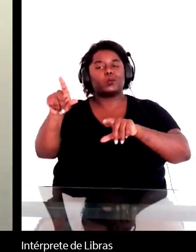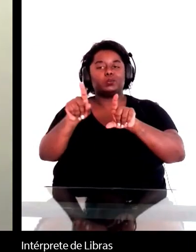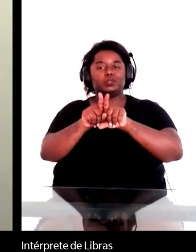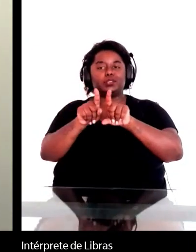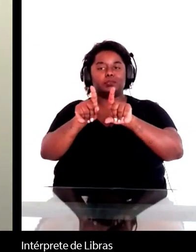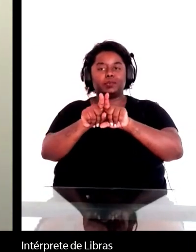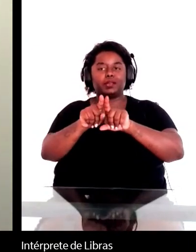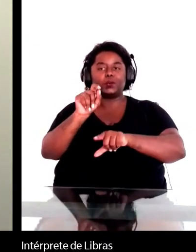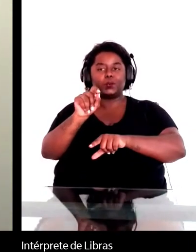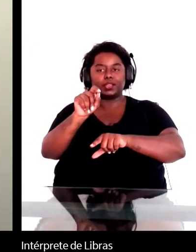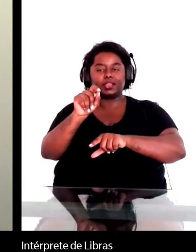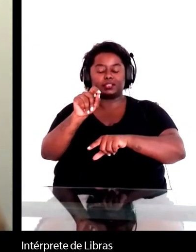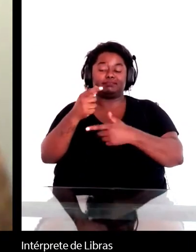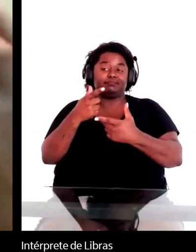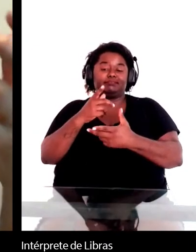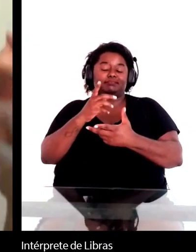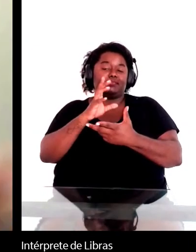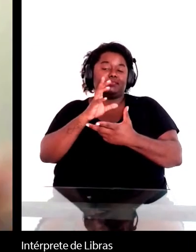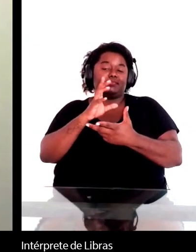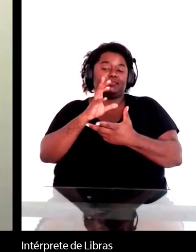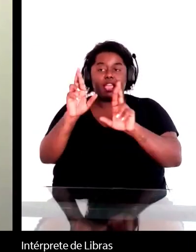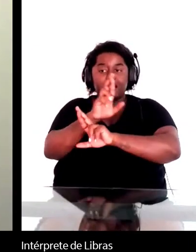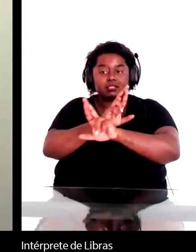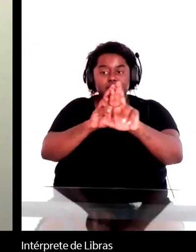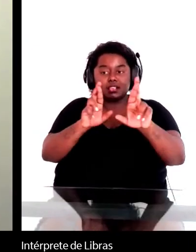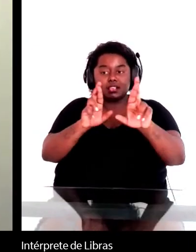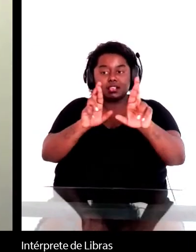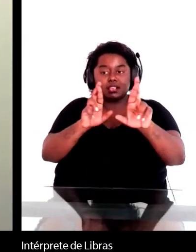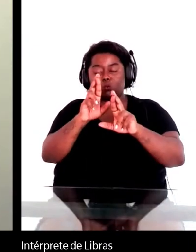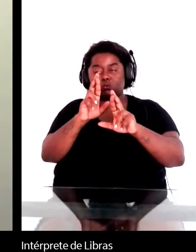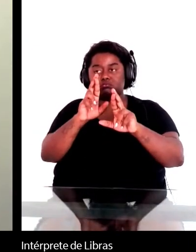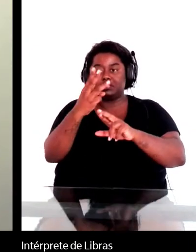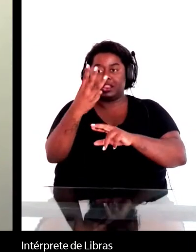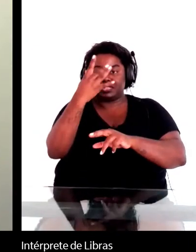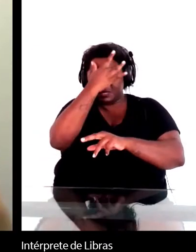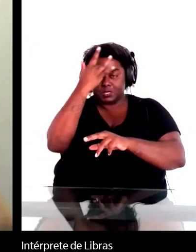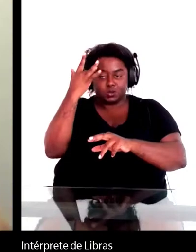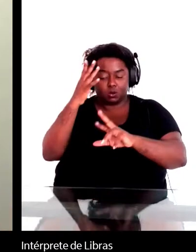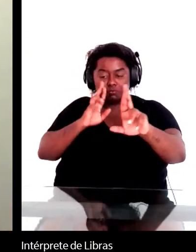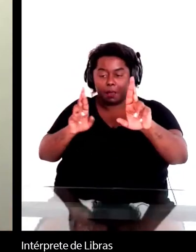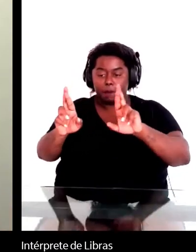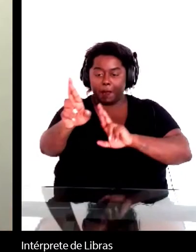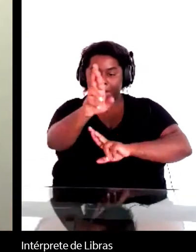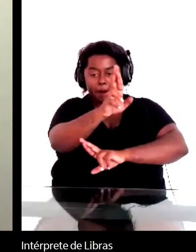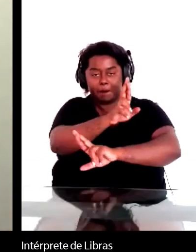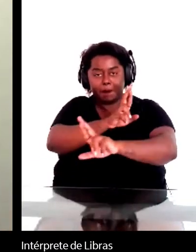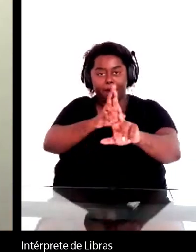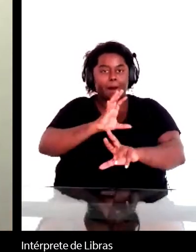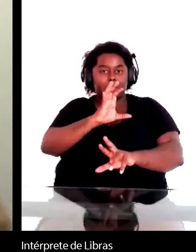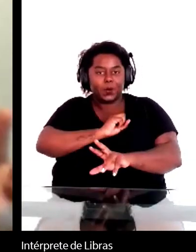triângulos amorosos, pensando num grande drama histórico, um filme